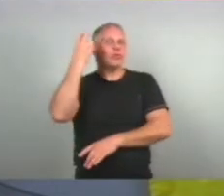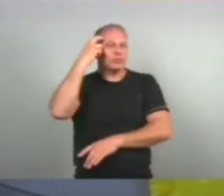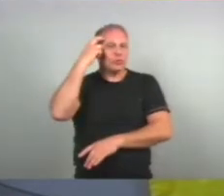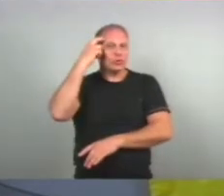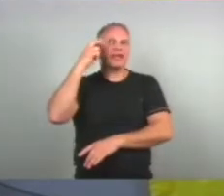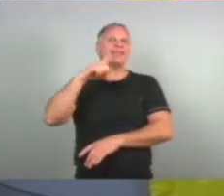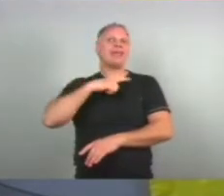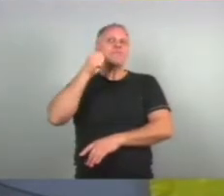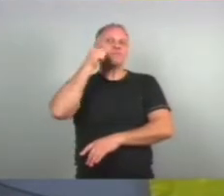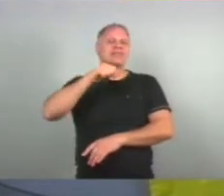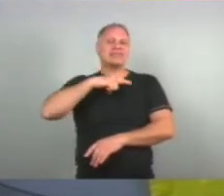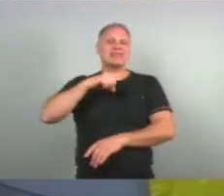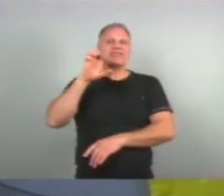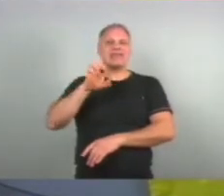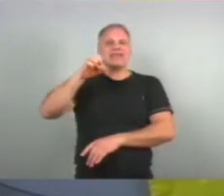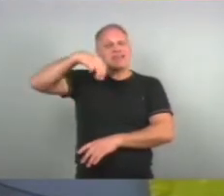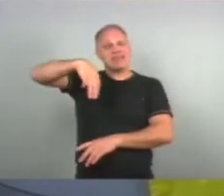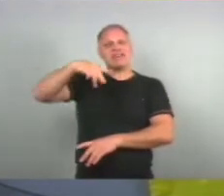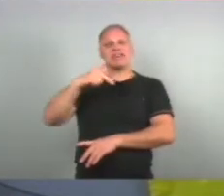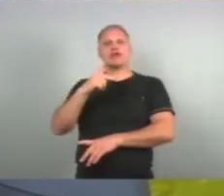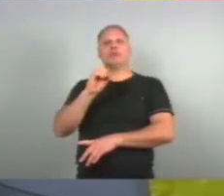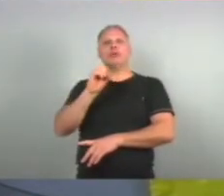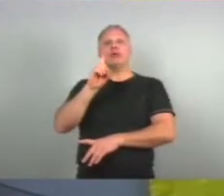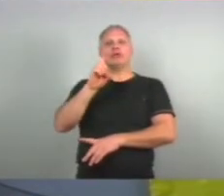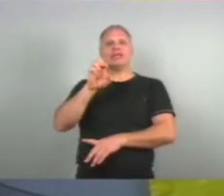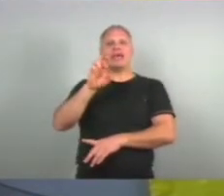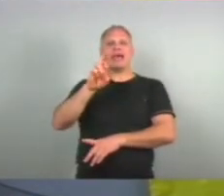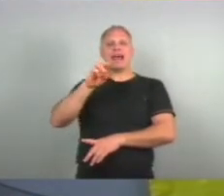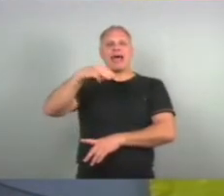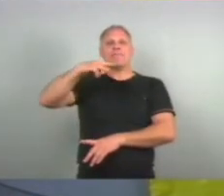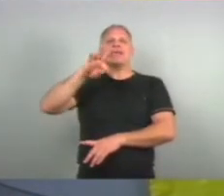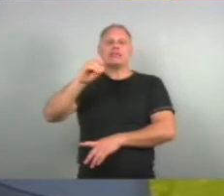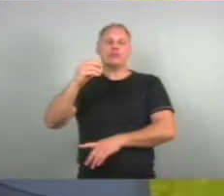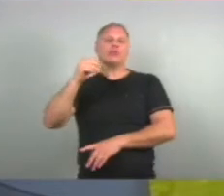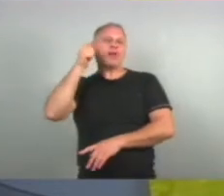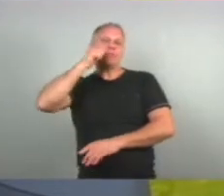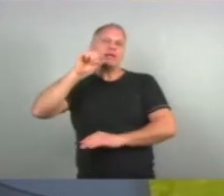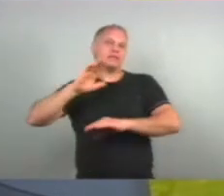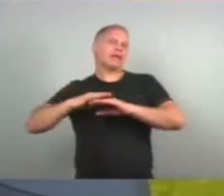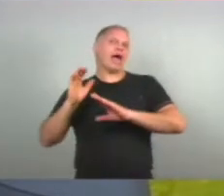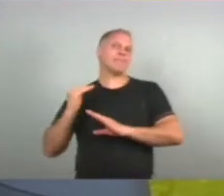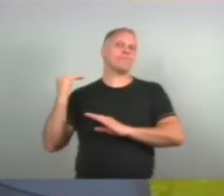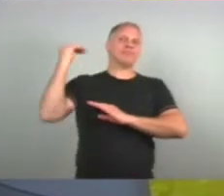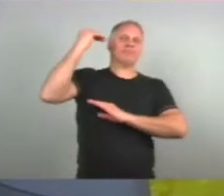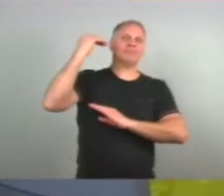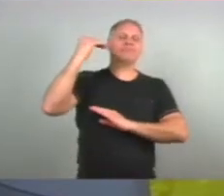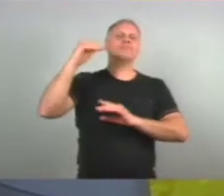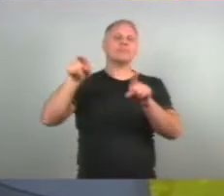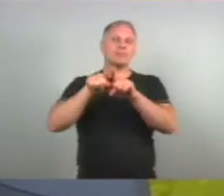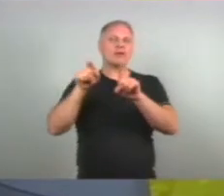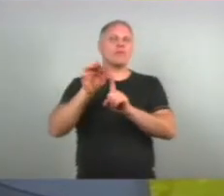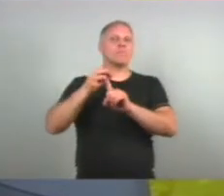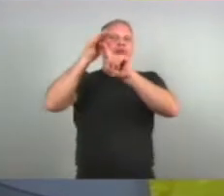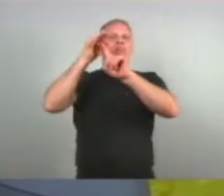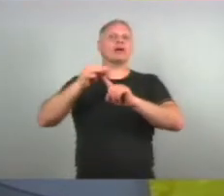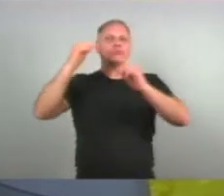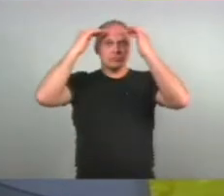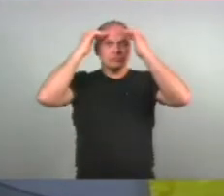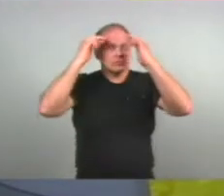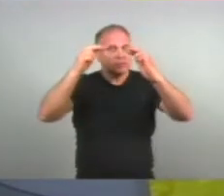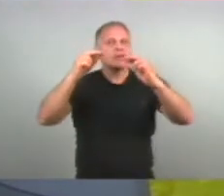mulher Também E de trazer à luz Questões Angelita De que isso pode ser Bem interessante